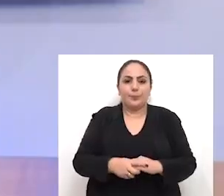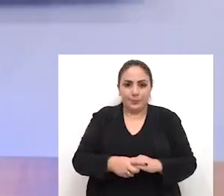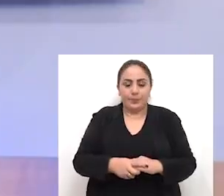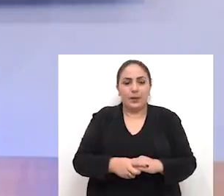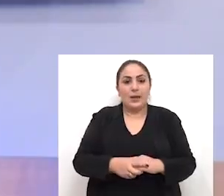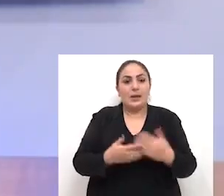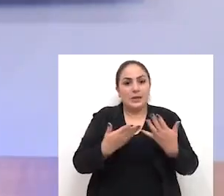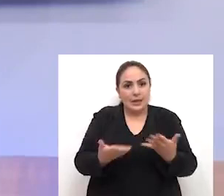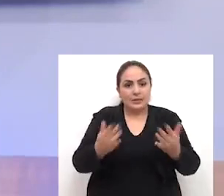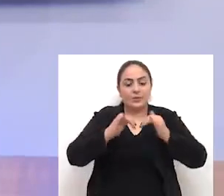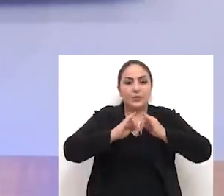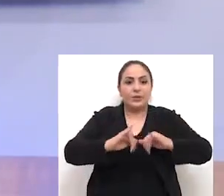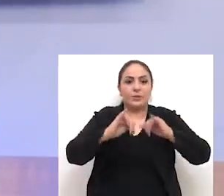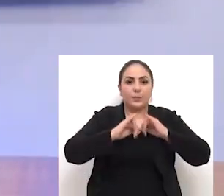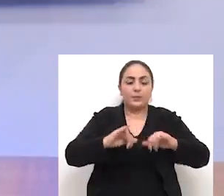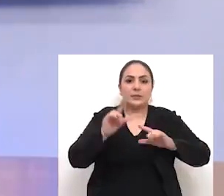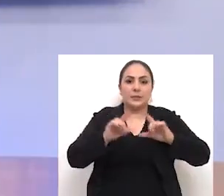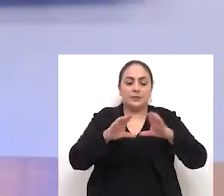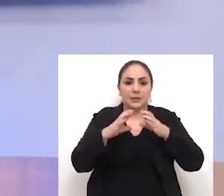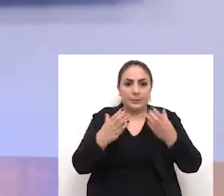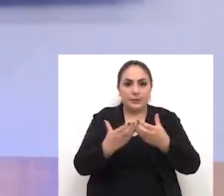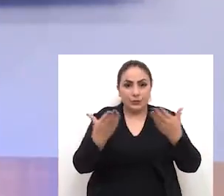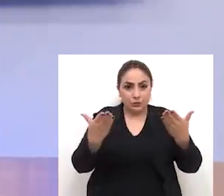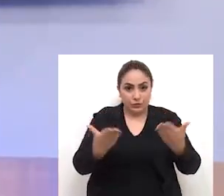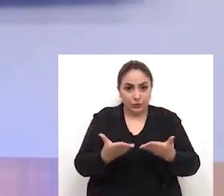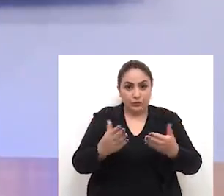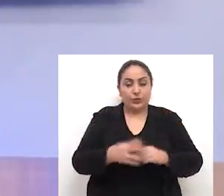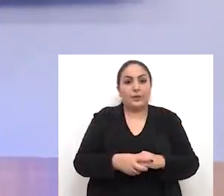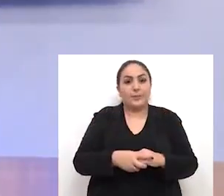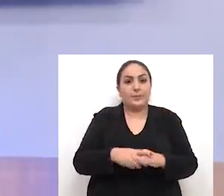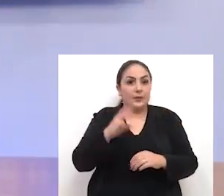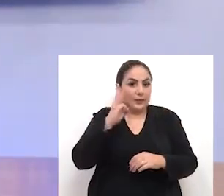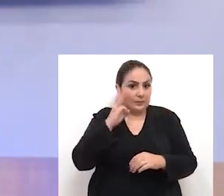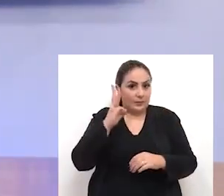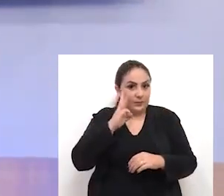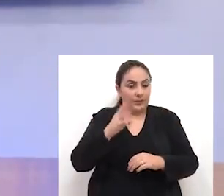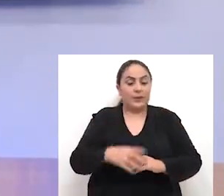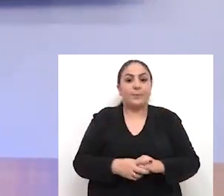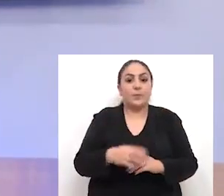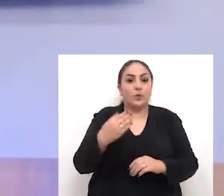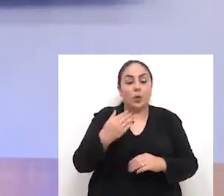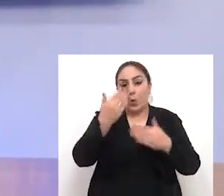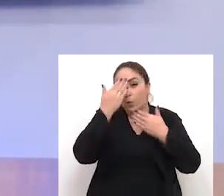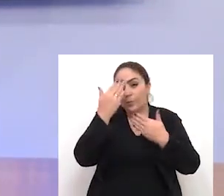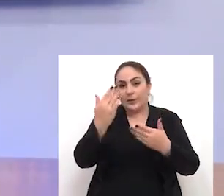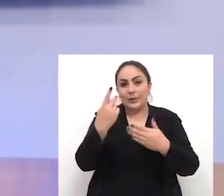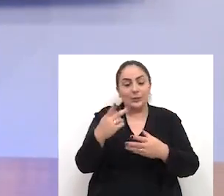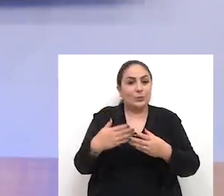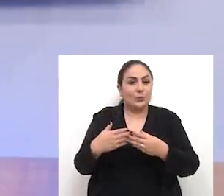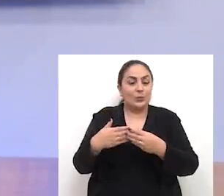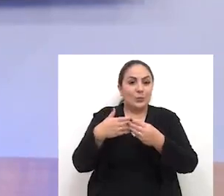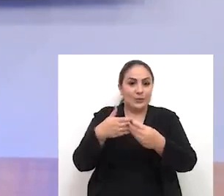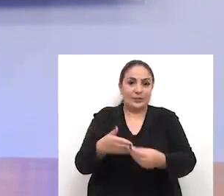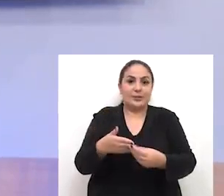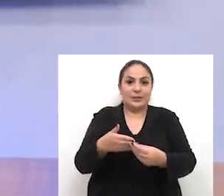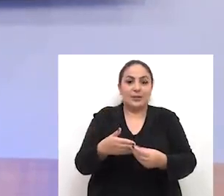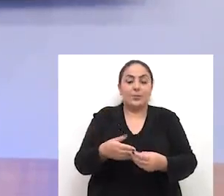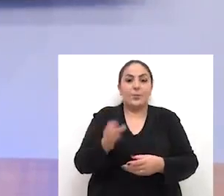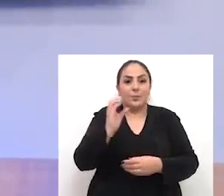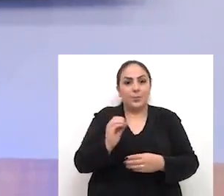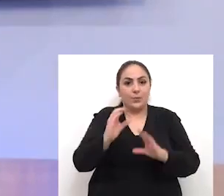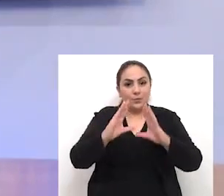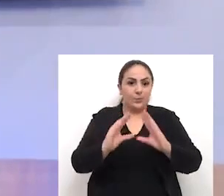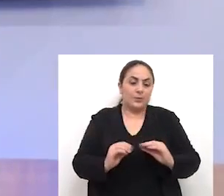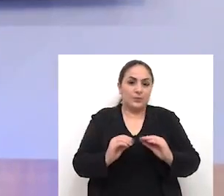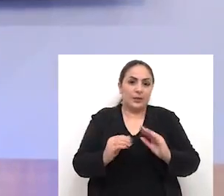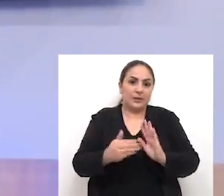E estas foram as informações do Jornal da Câmara desta terça-feira Obrigada pela sua audiência